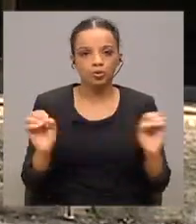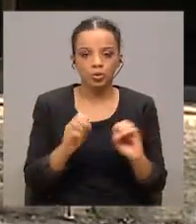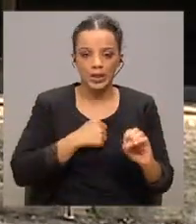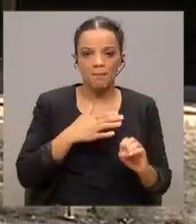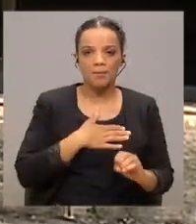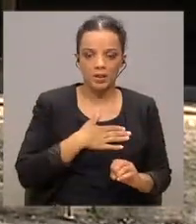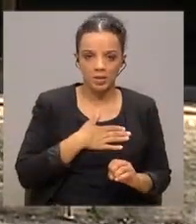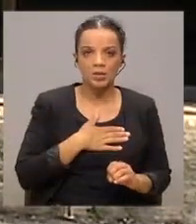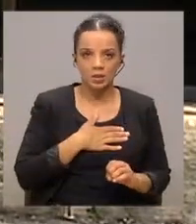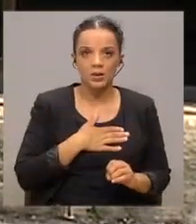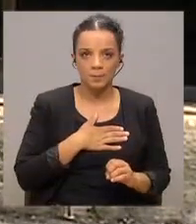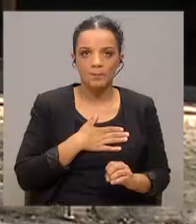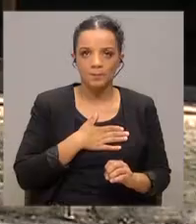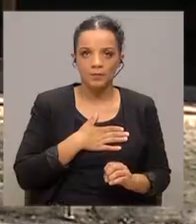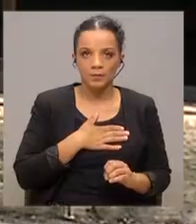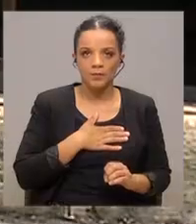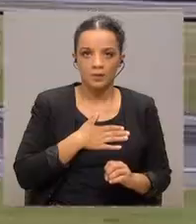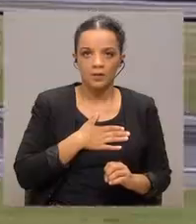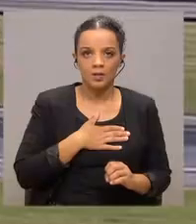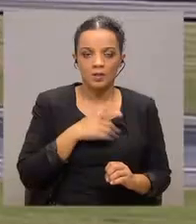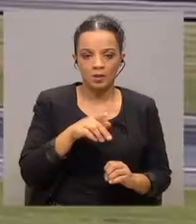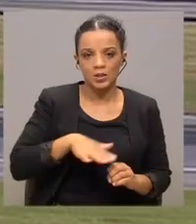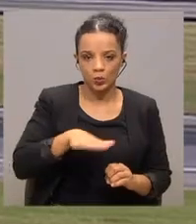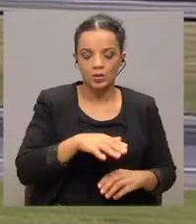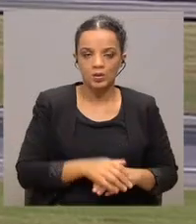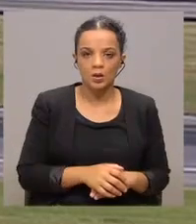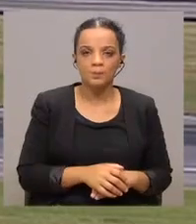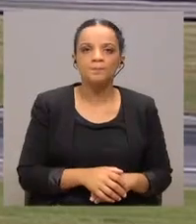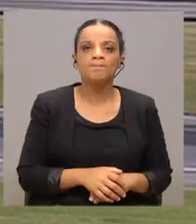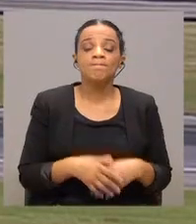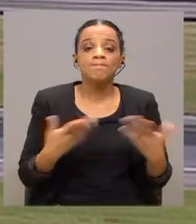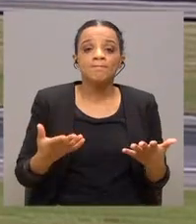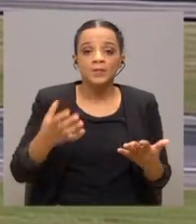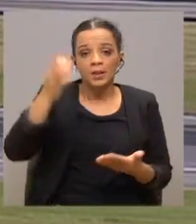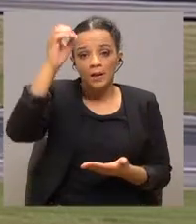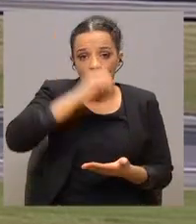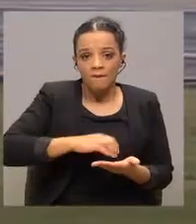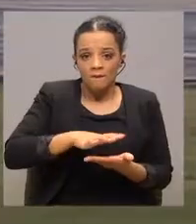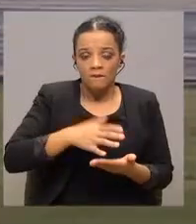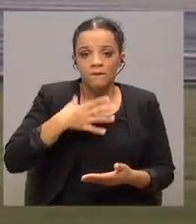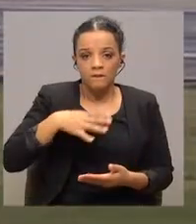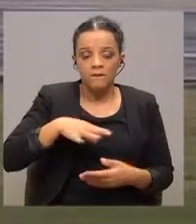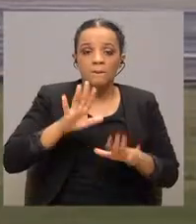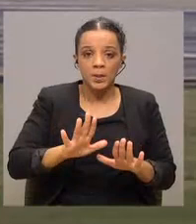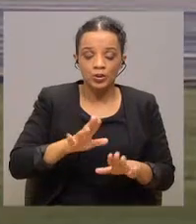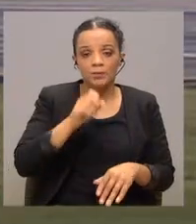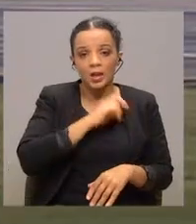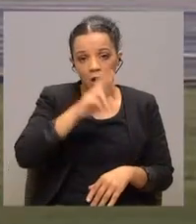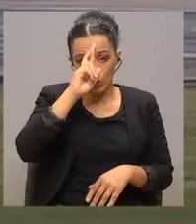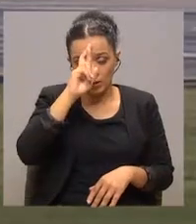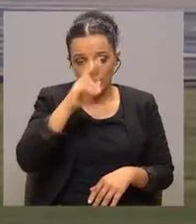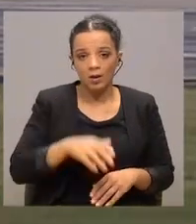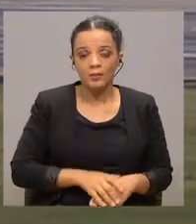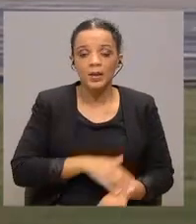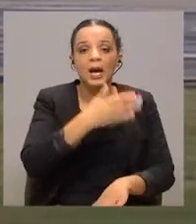no decorrente deste impacto. É um cenário que ninguém cria, mas é aquele que permite aguentar, sabe-se lá